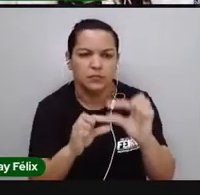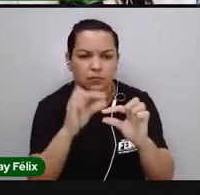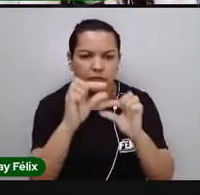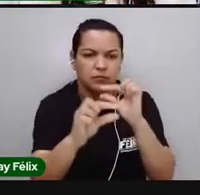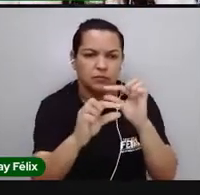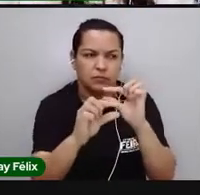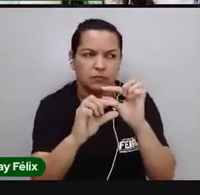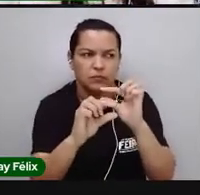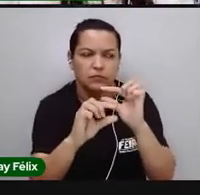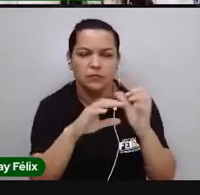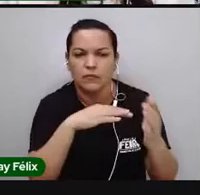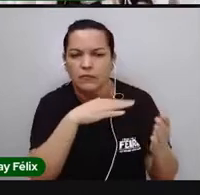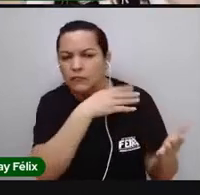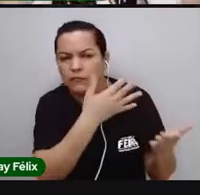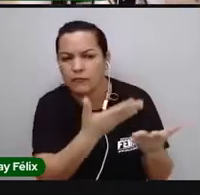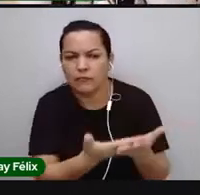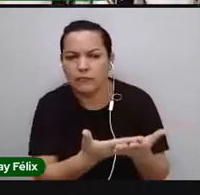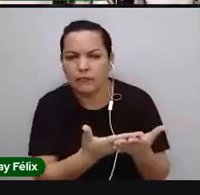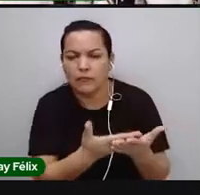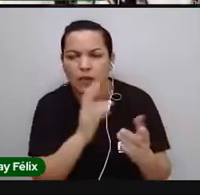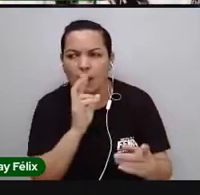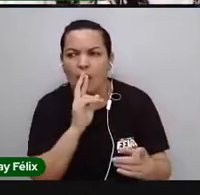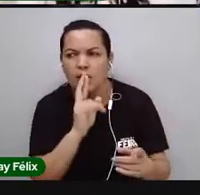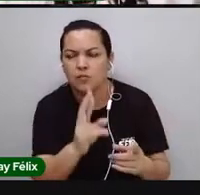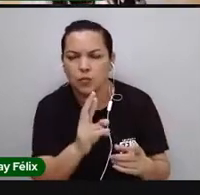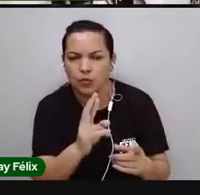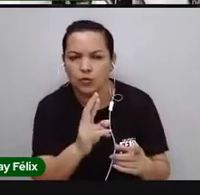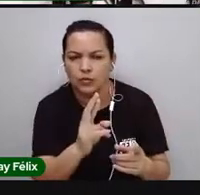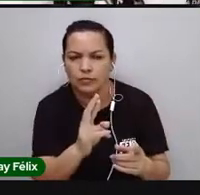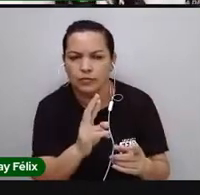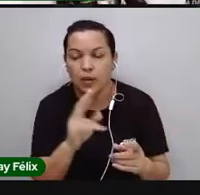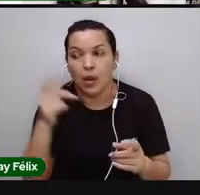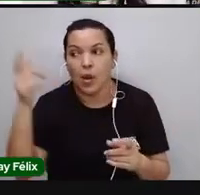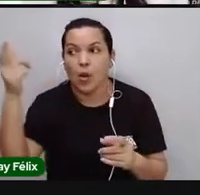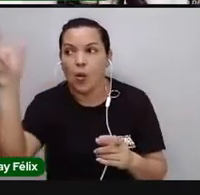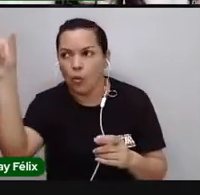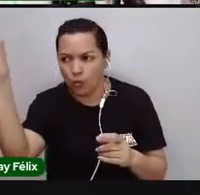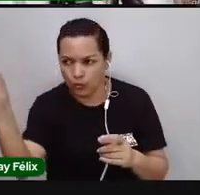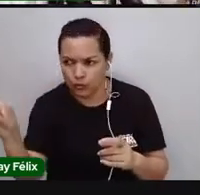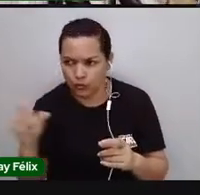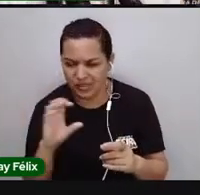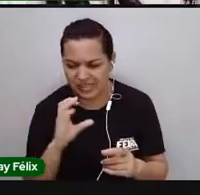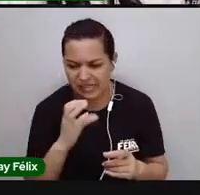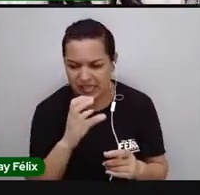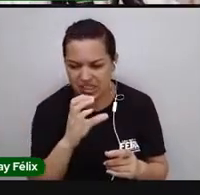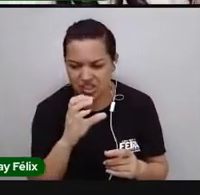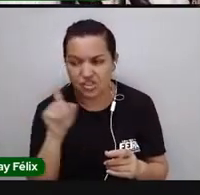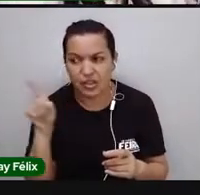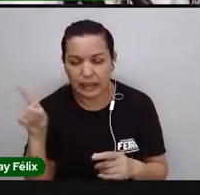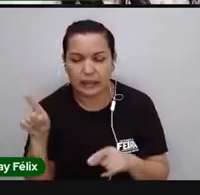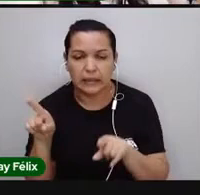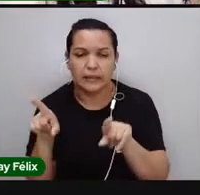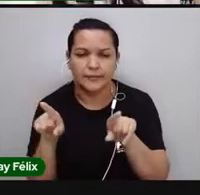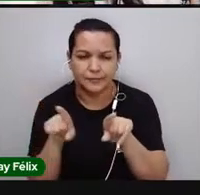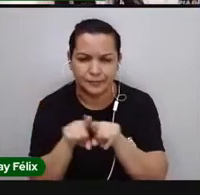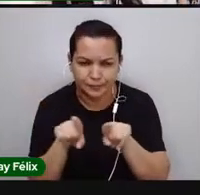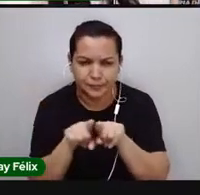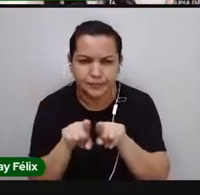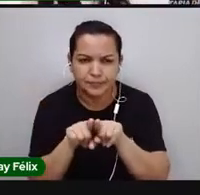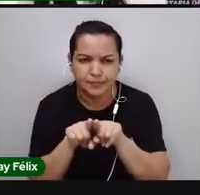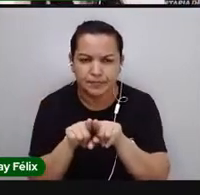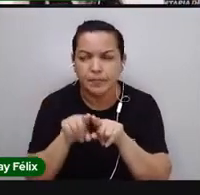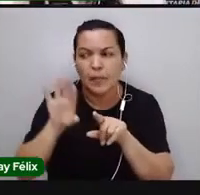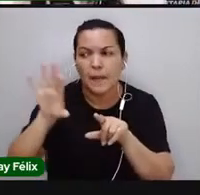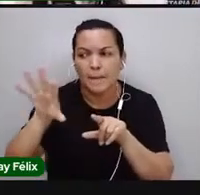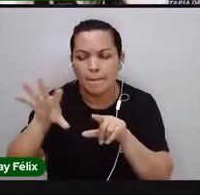cheguei a uma resposta, uma outra pessoa, um outro cientista, ele também tem que pegar esse